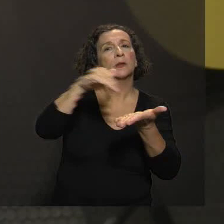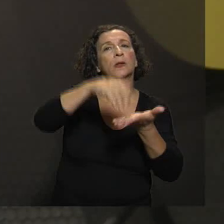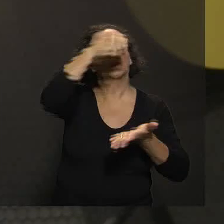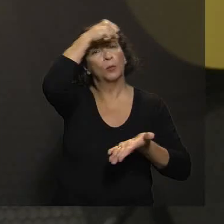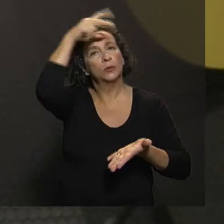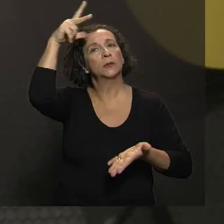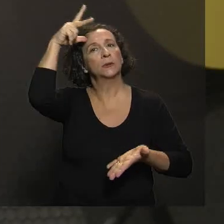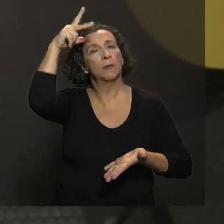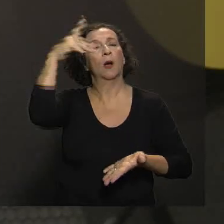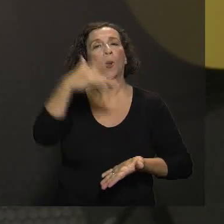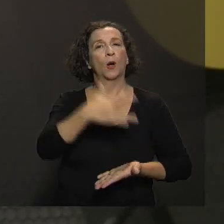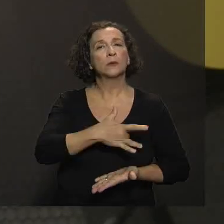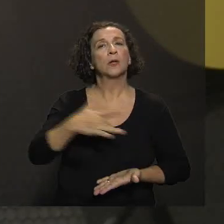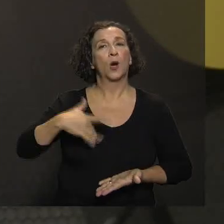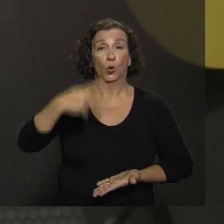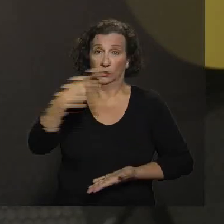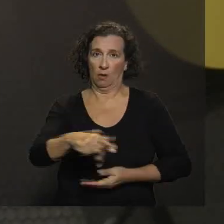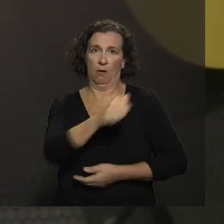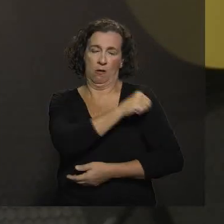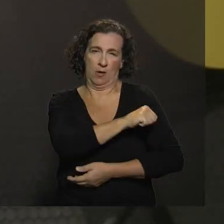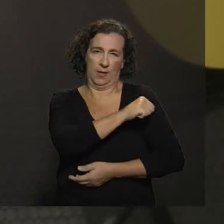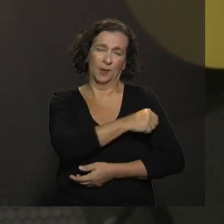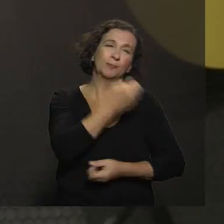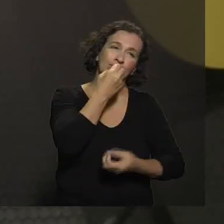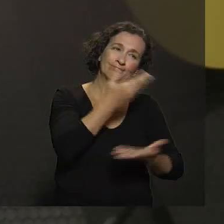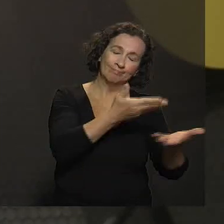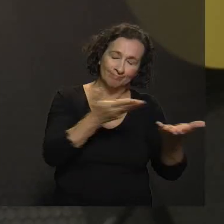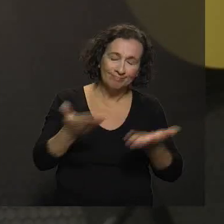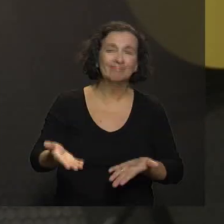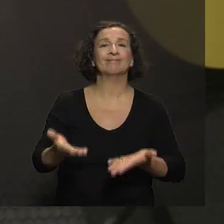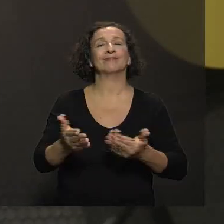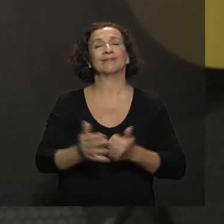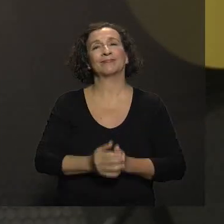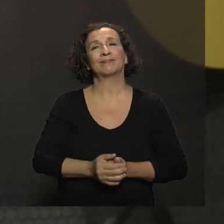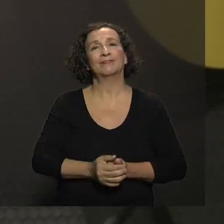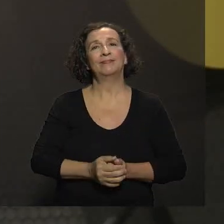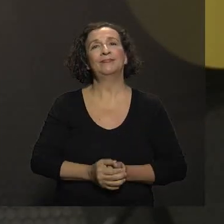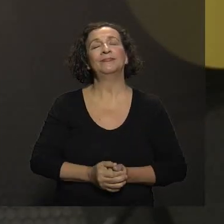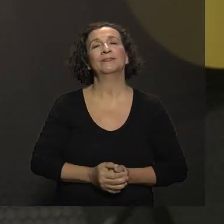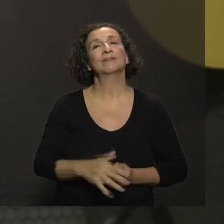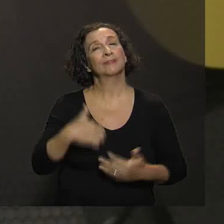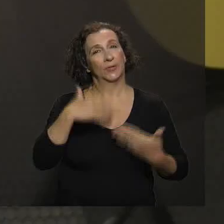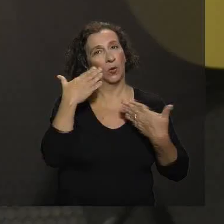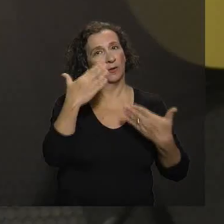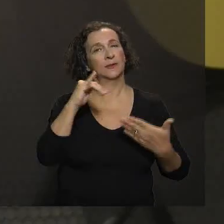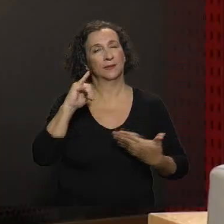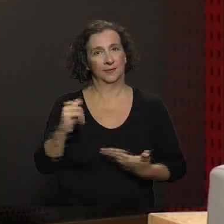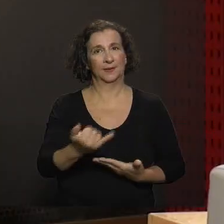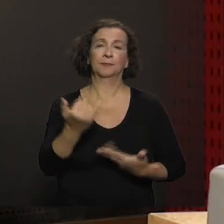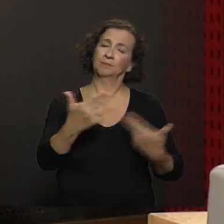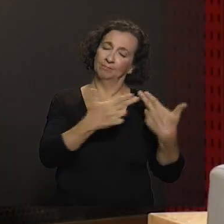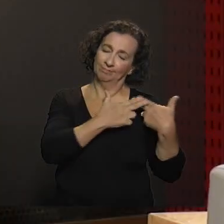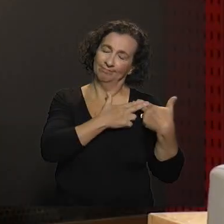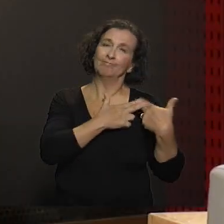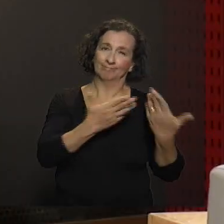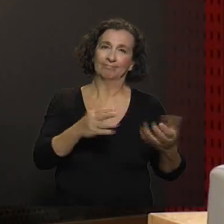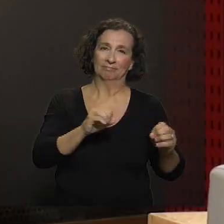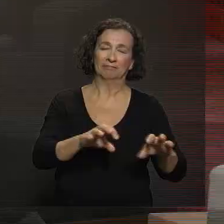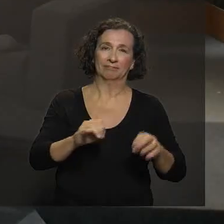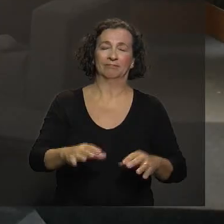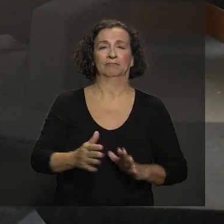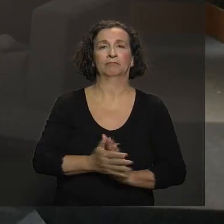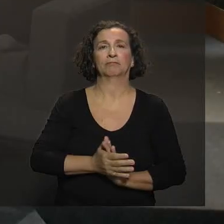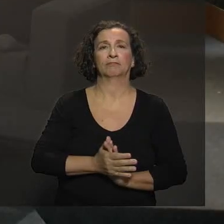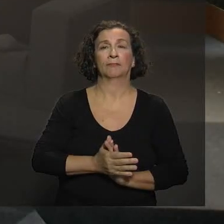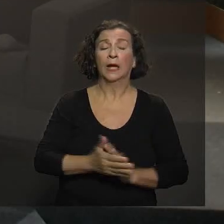Municipal de Saúde do Rio de Janeiro. Seja muito bem-vinda, Cristina, também aqui. Eu que agradeço a oportunidade. Ao Hashtag Educa. Então, para começar a